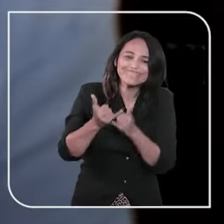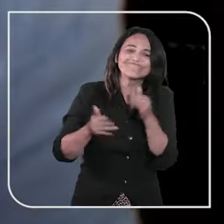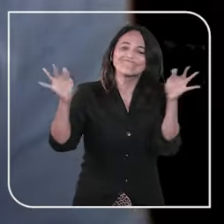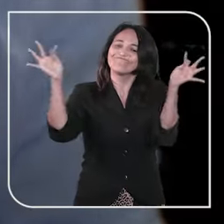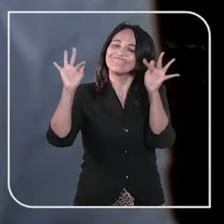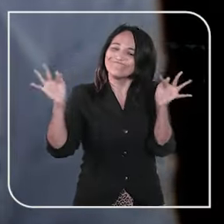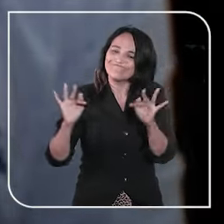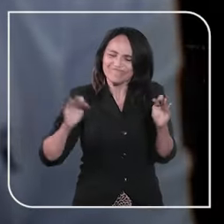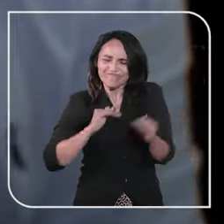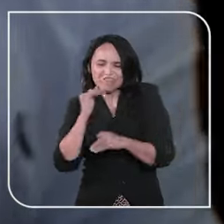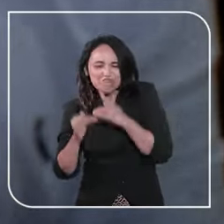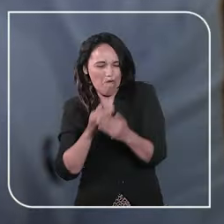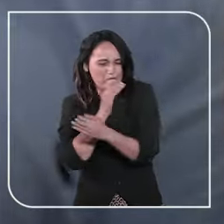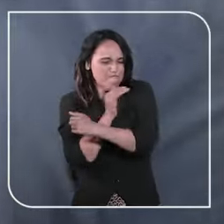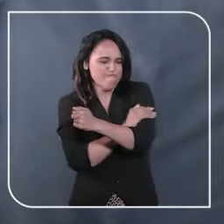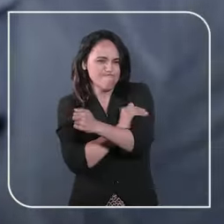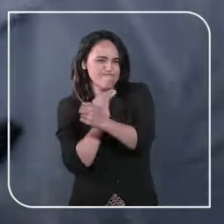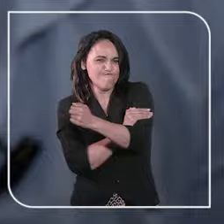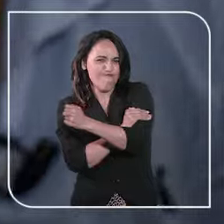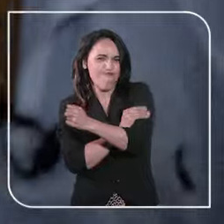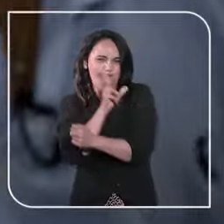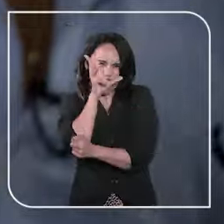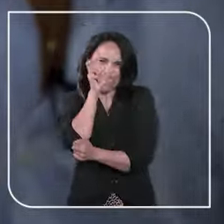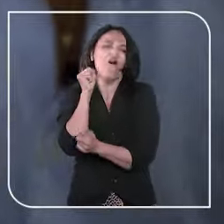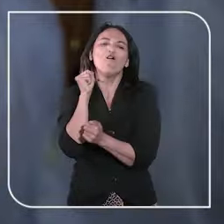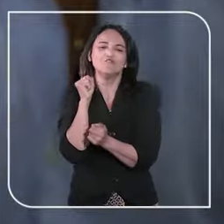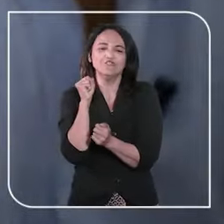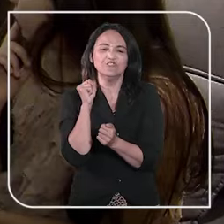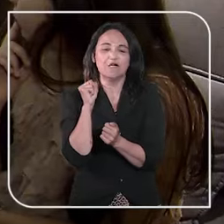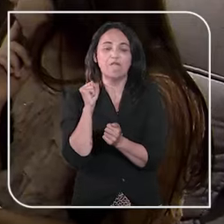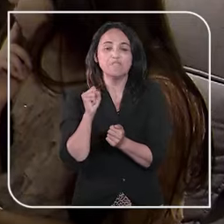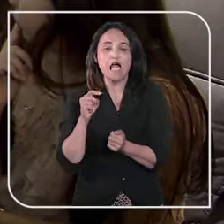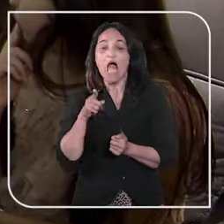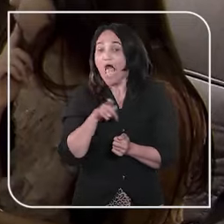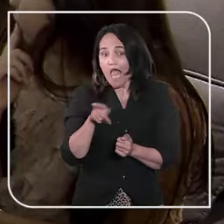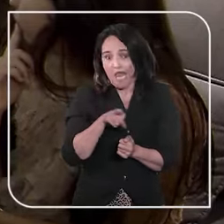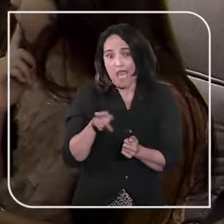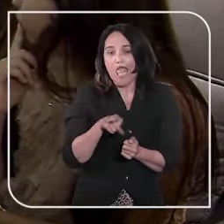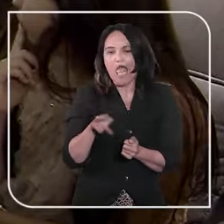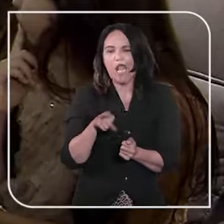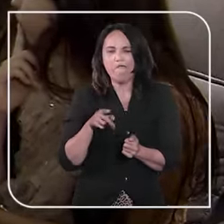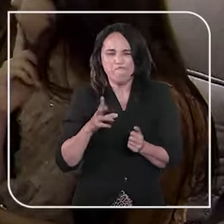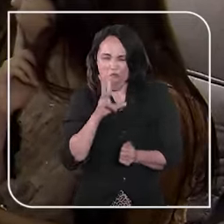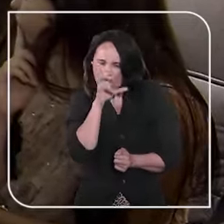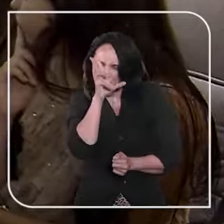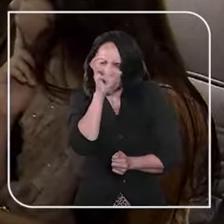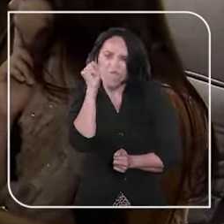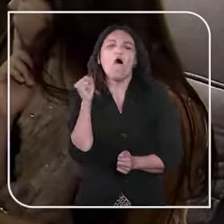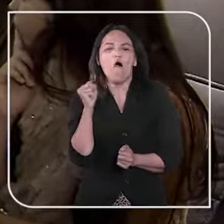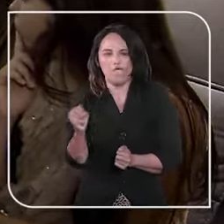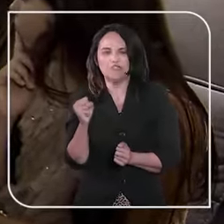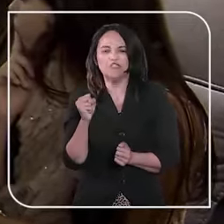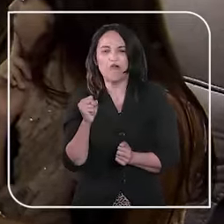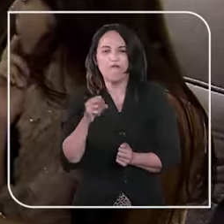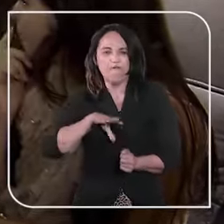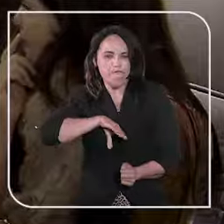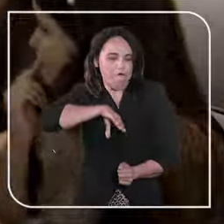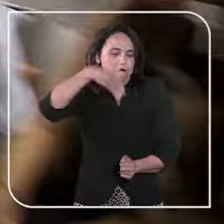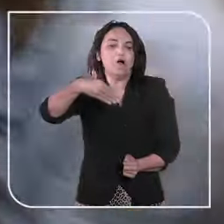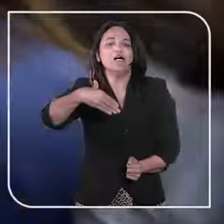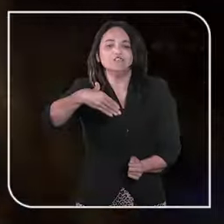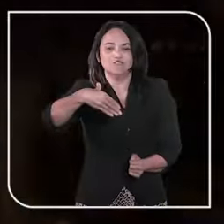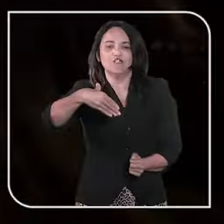desenvolvendo equilíbrio, força e mobilidade a cada dia. Ela foi corajosa, ela foi atenta, ela foi